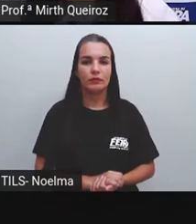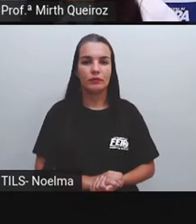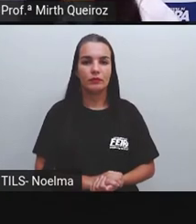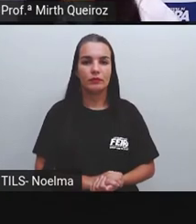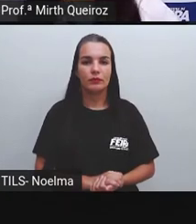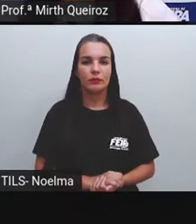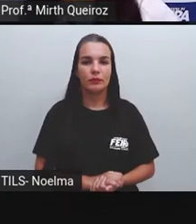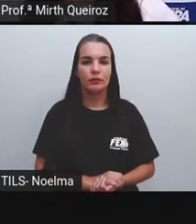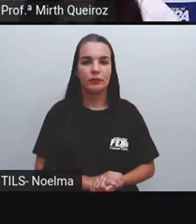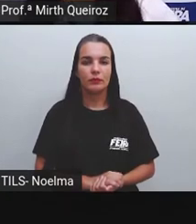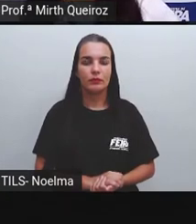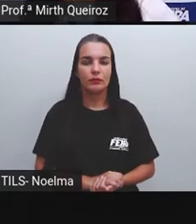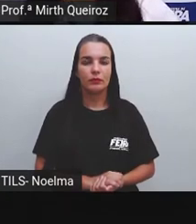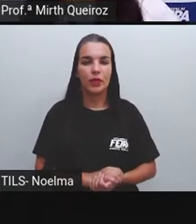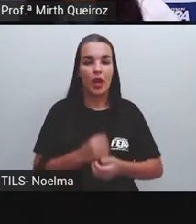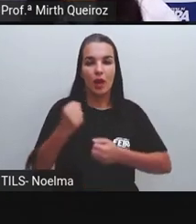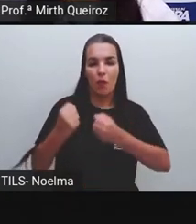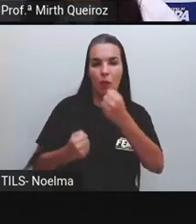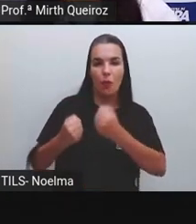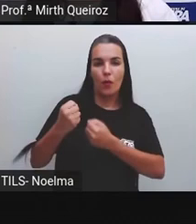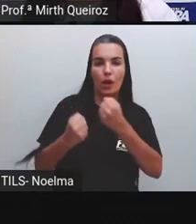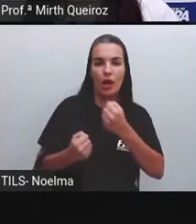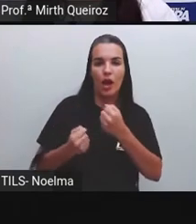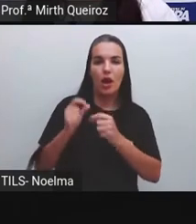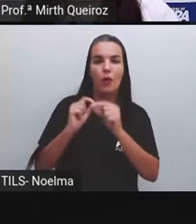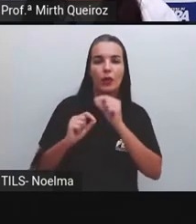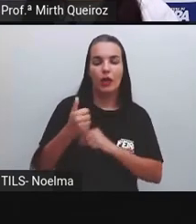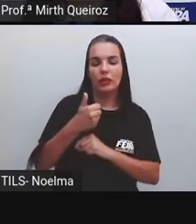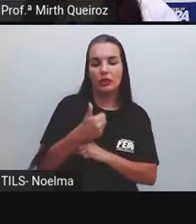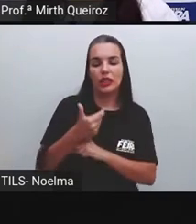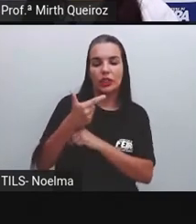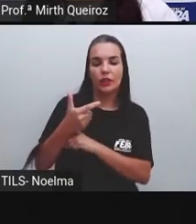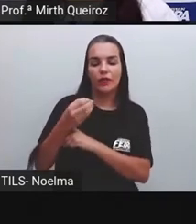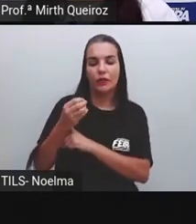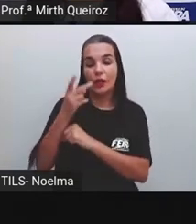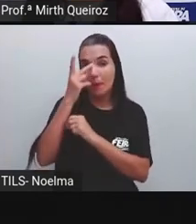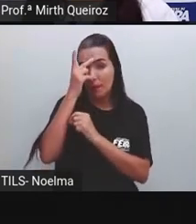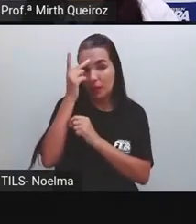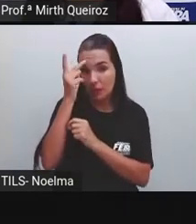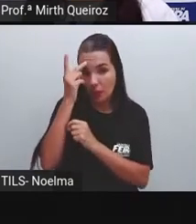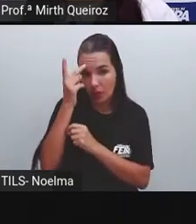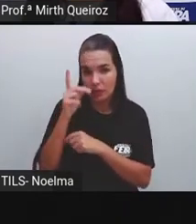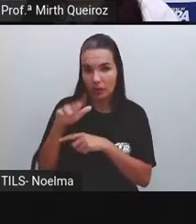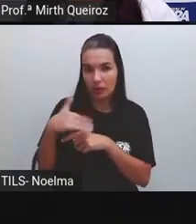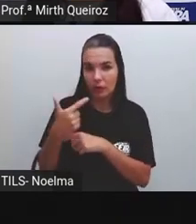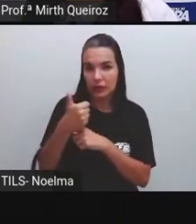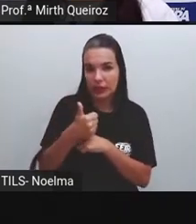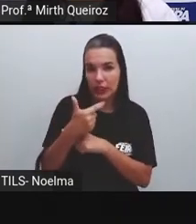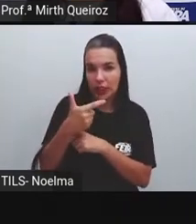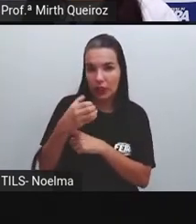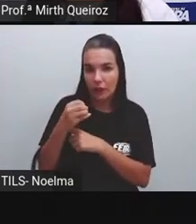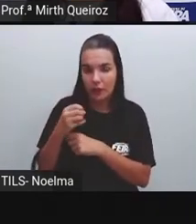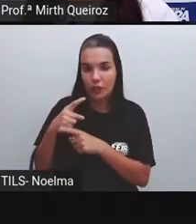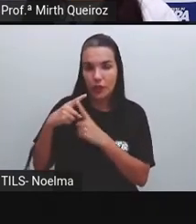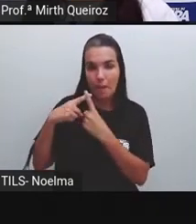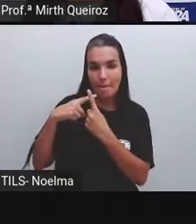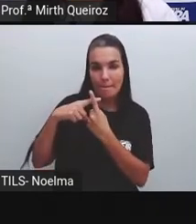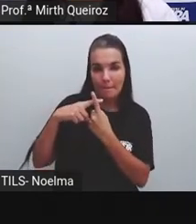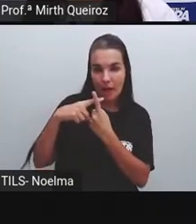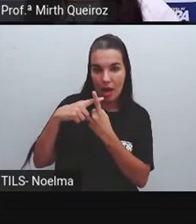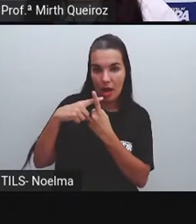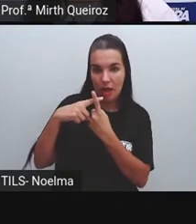para automóvel foram 120 pessoas. Então, nós temos 120 pessoas